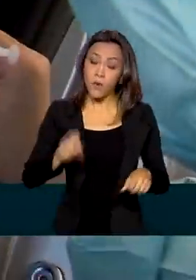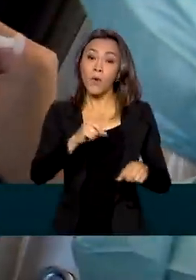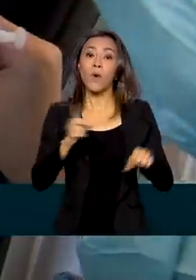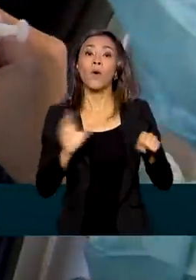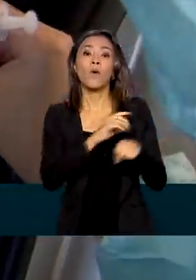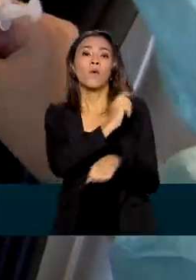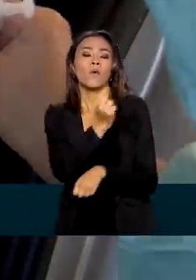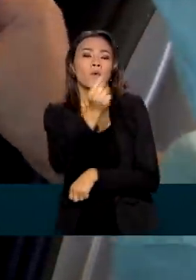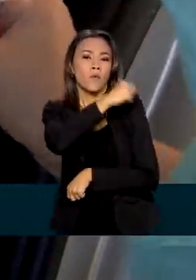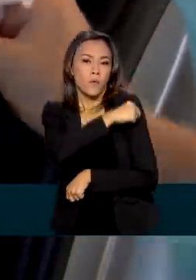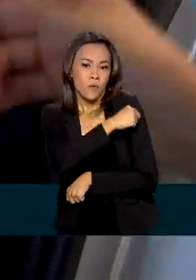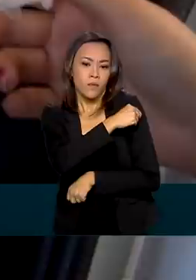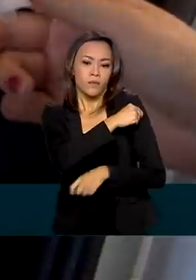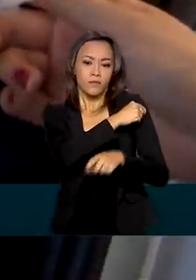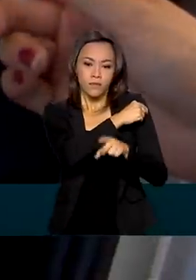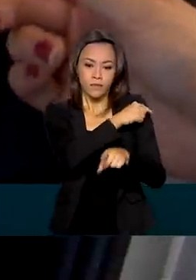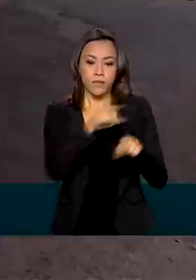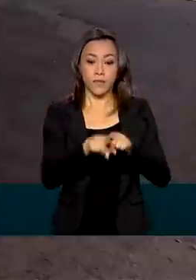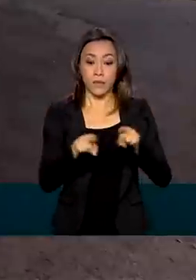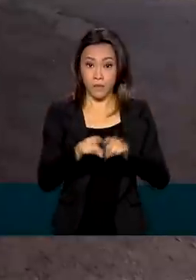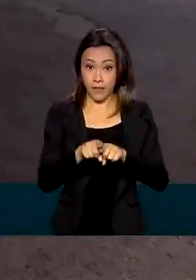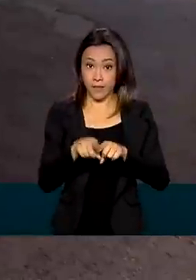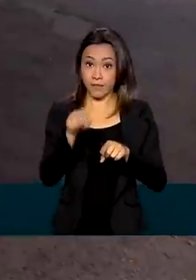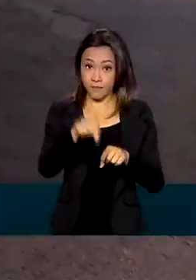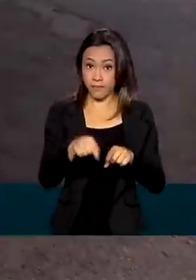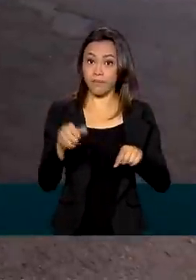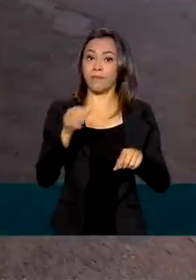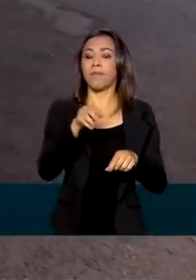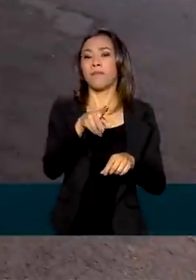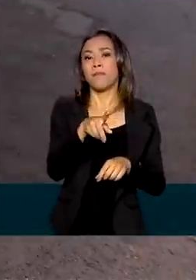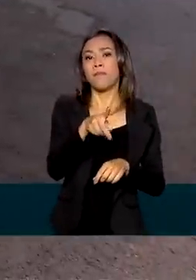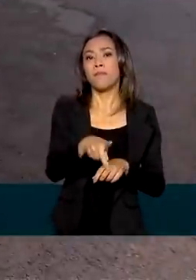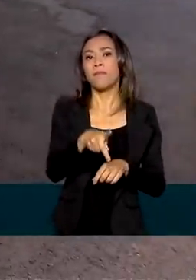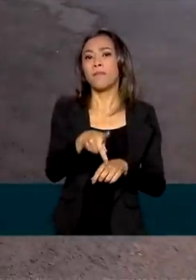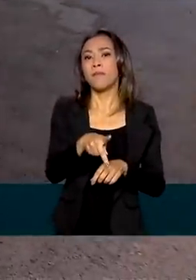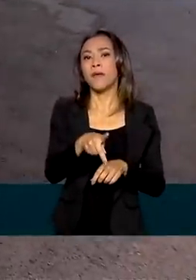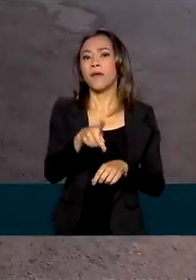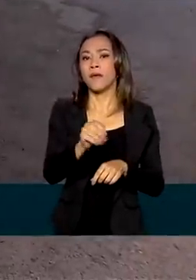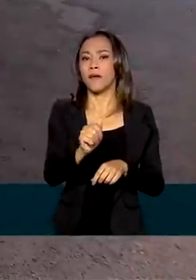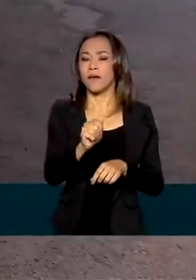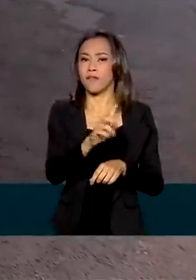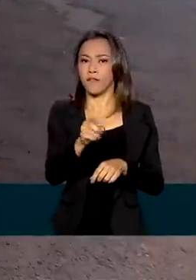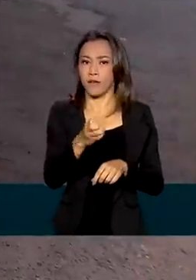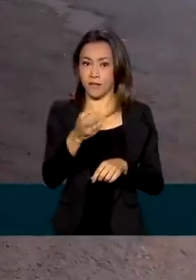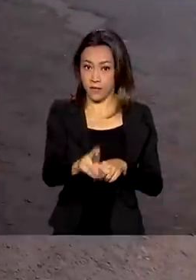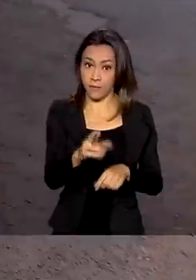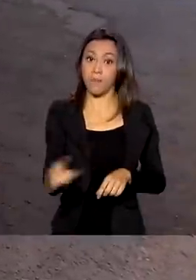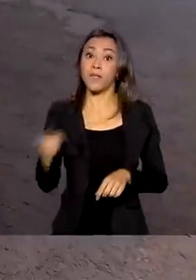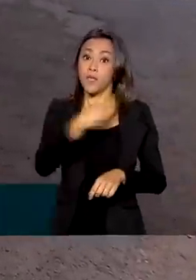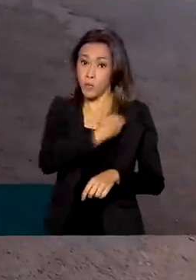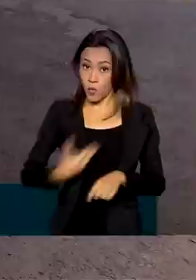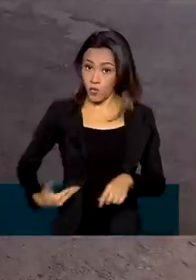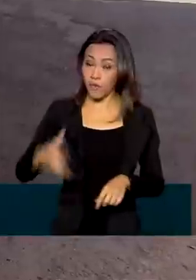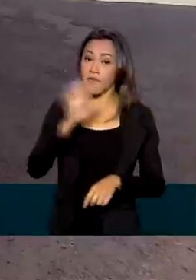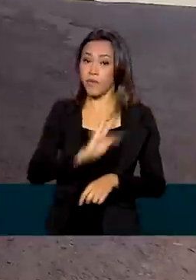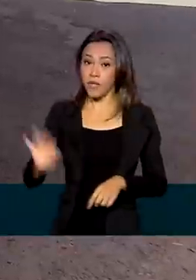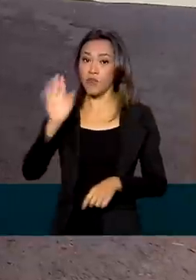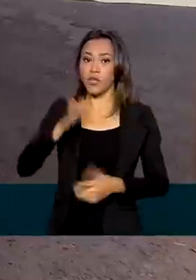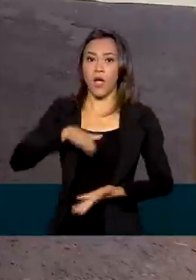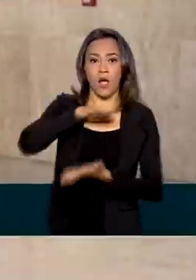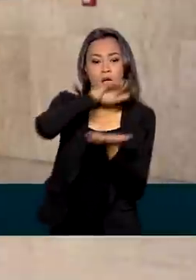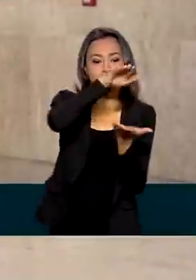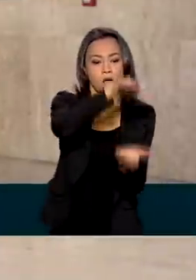o ministro da Saúde, Marcelo Queiroga, ele anunciou que o governo federal conseguiu antecipar a entrega de vacinas por meio do consórcio